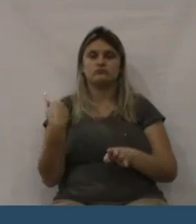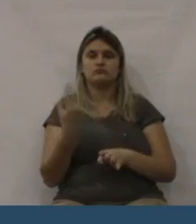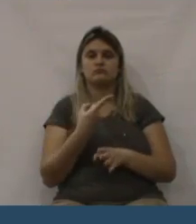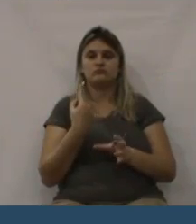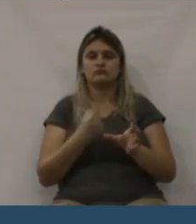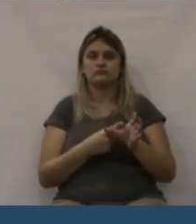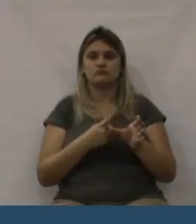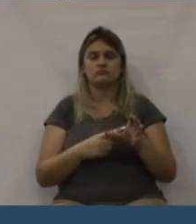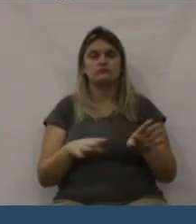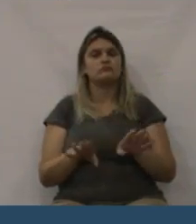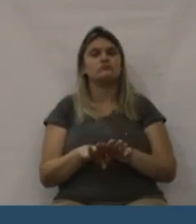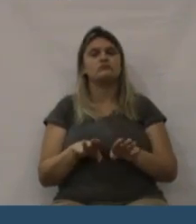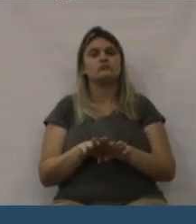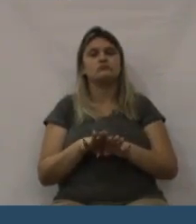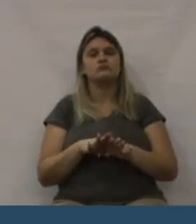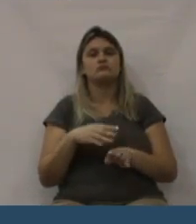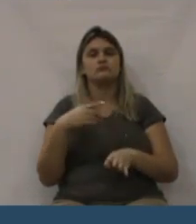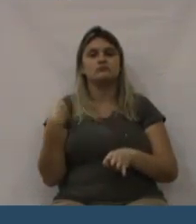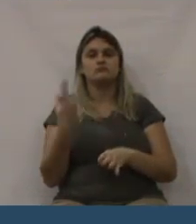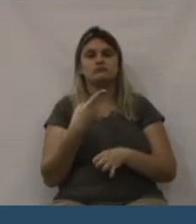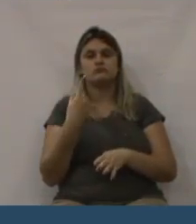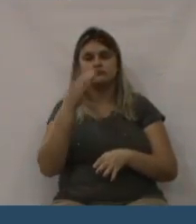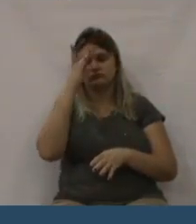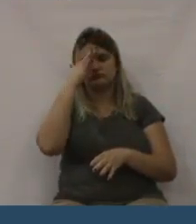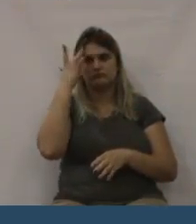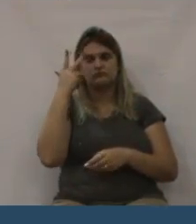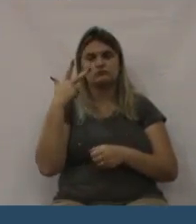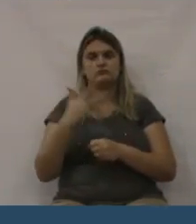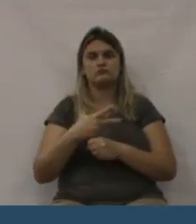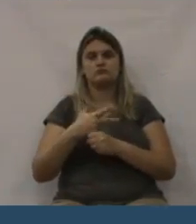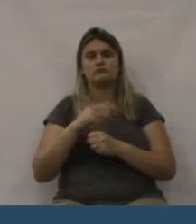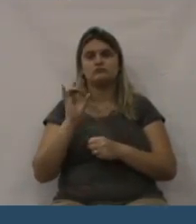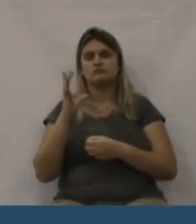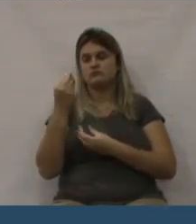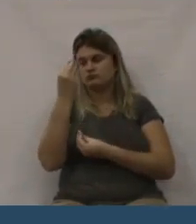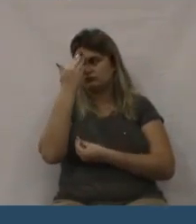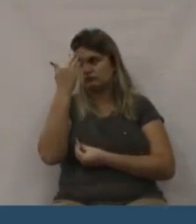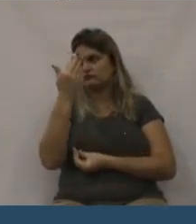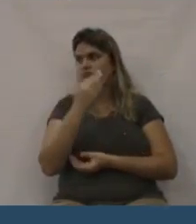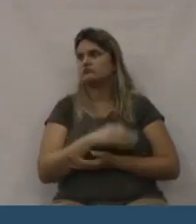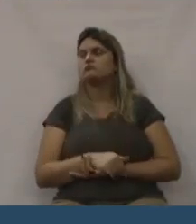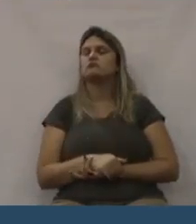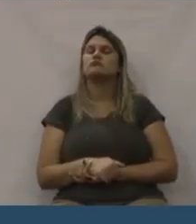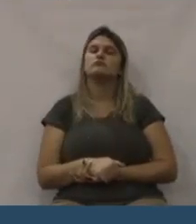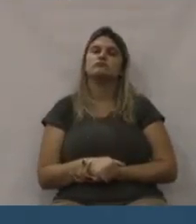e quero parabenizar também a sensibilidade do deputado Usin para conseguir essa verba através de uma